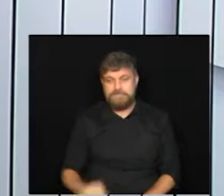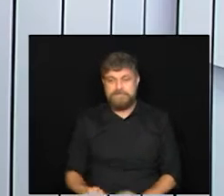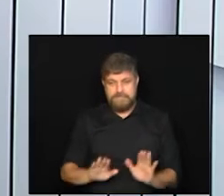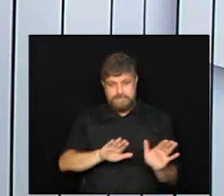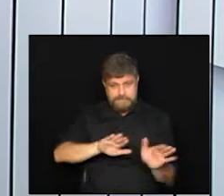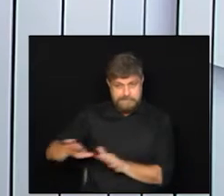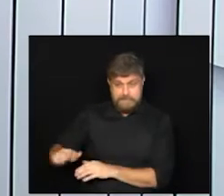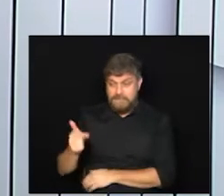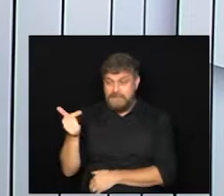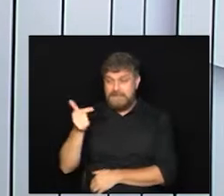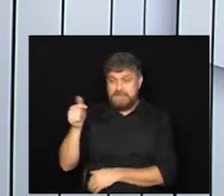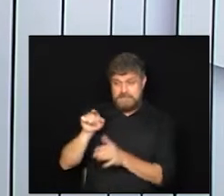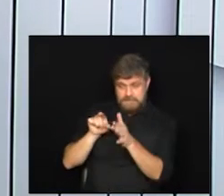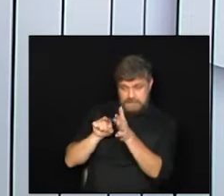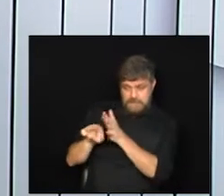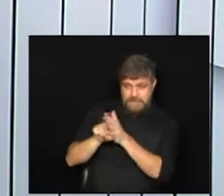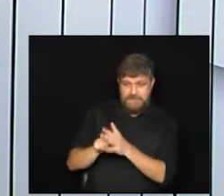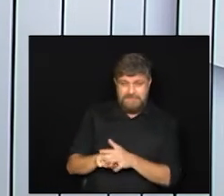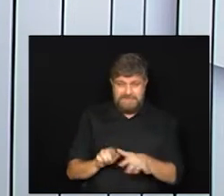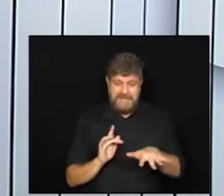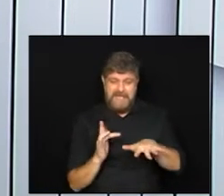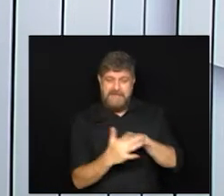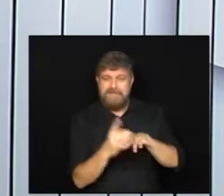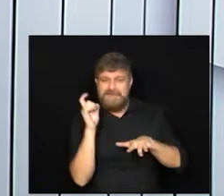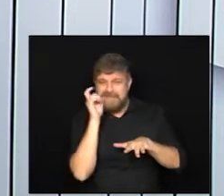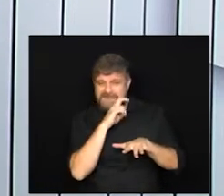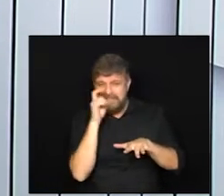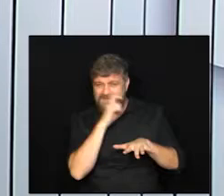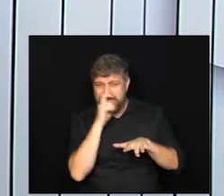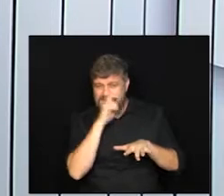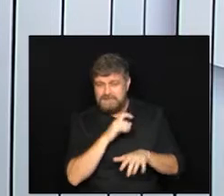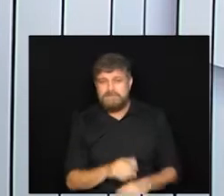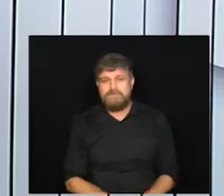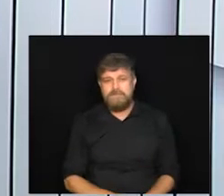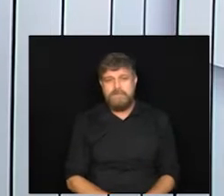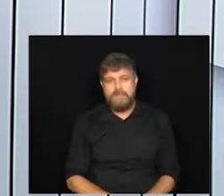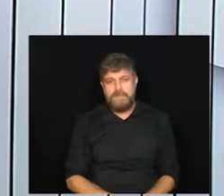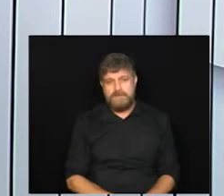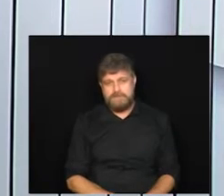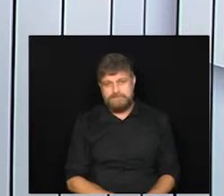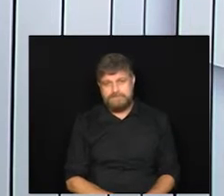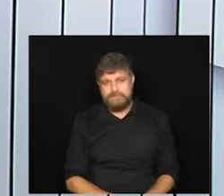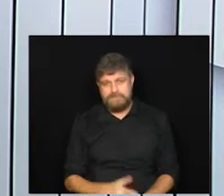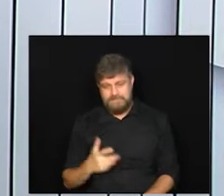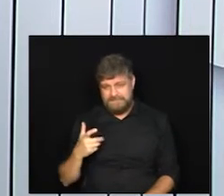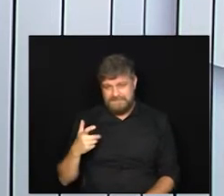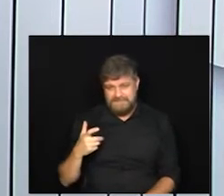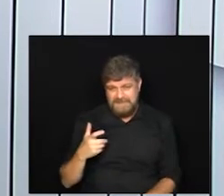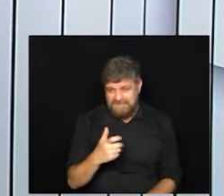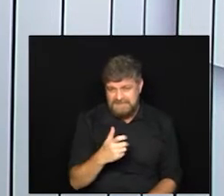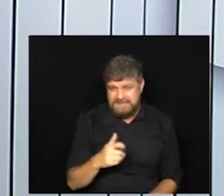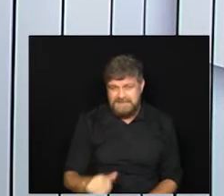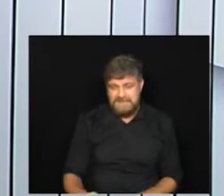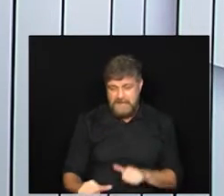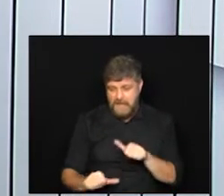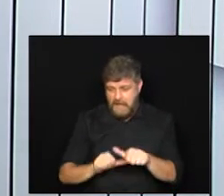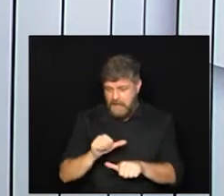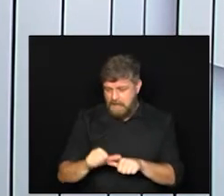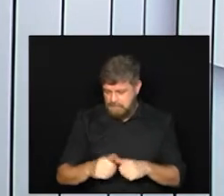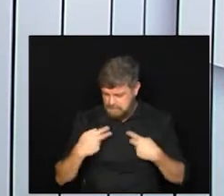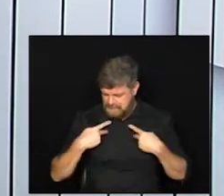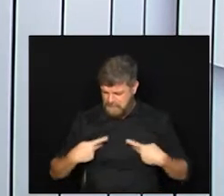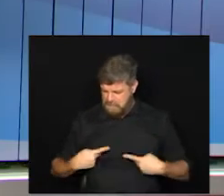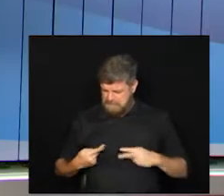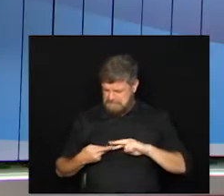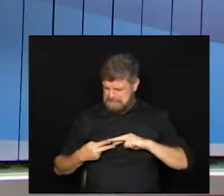frase segunda fake news que aparece na rede social a vacina irá modificar o DNA dos seres